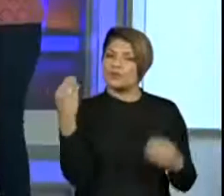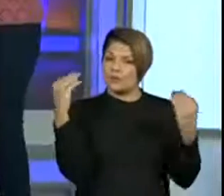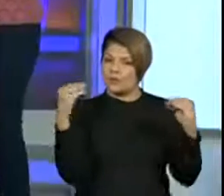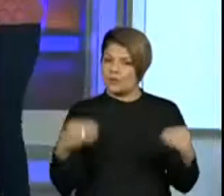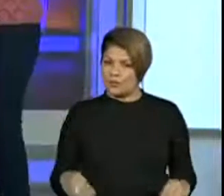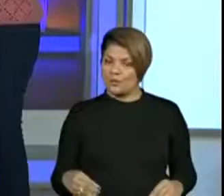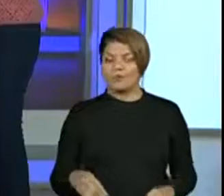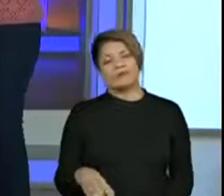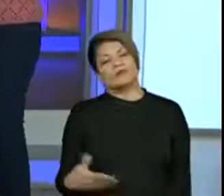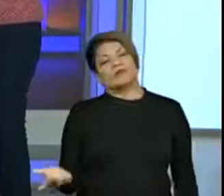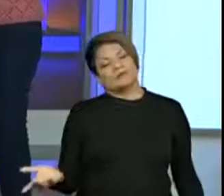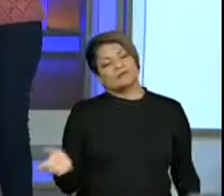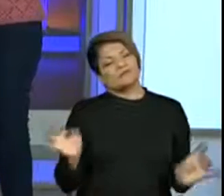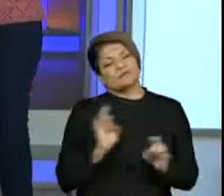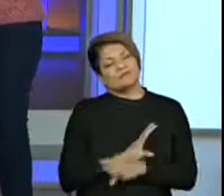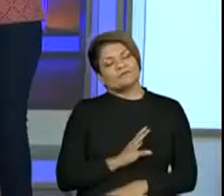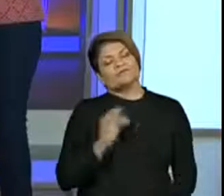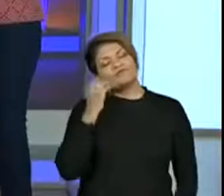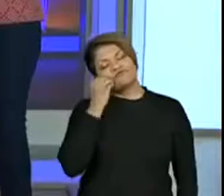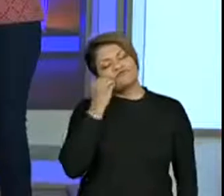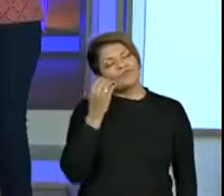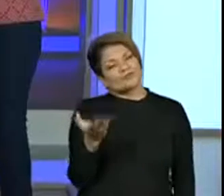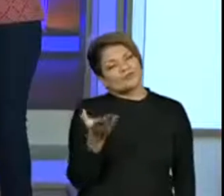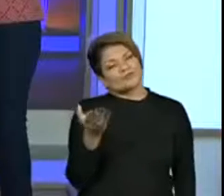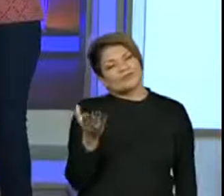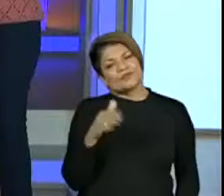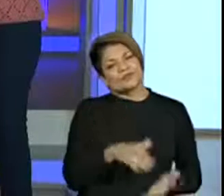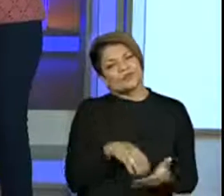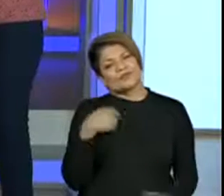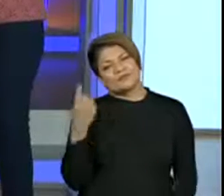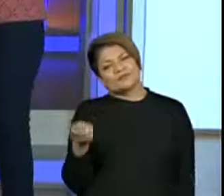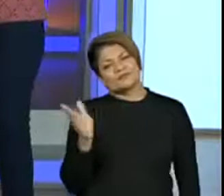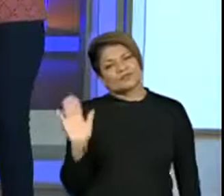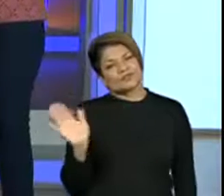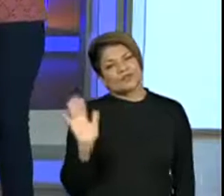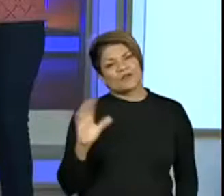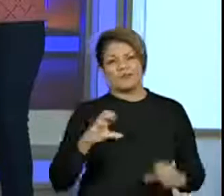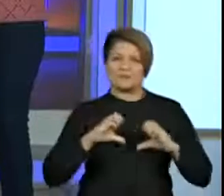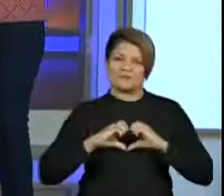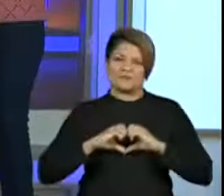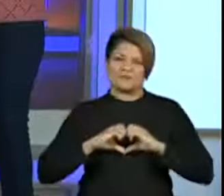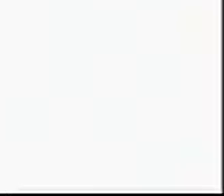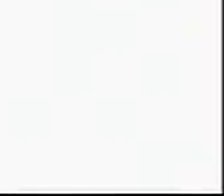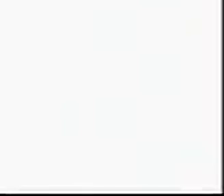olha, ficamos por aqui. Um super beijo e até mais. Até já, já. Tchau, tchau.